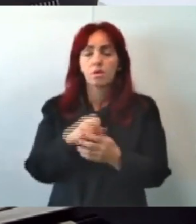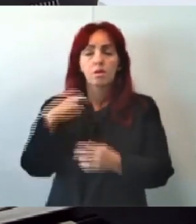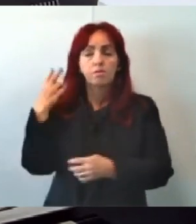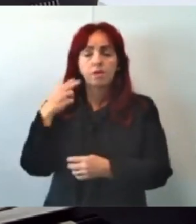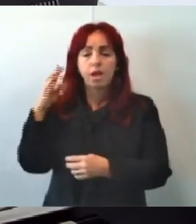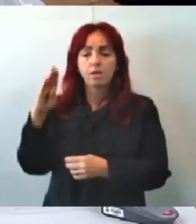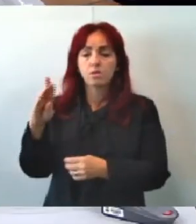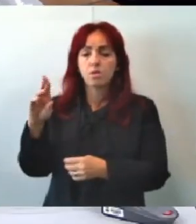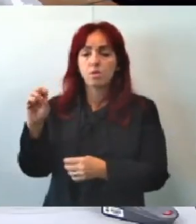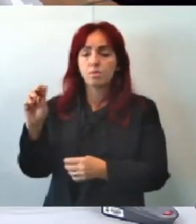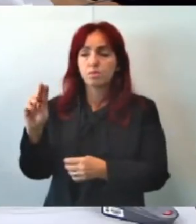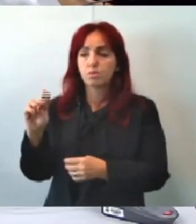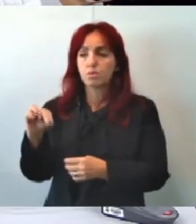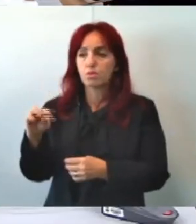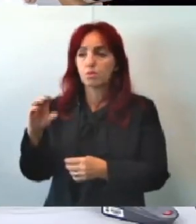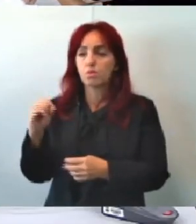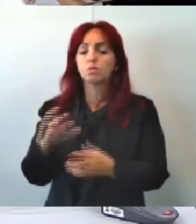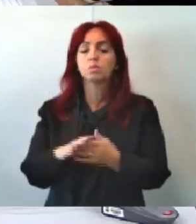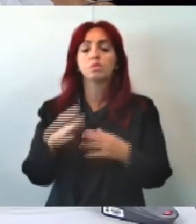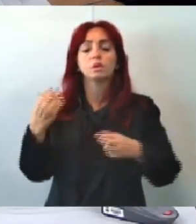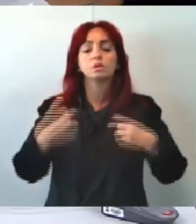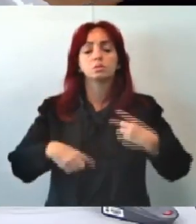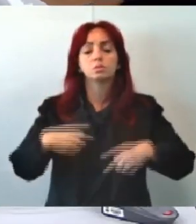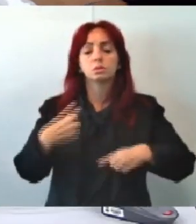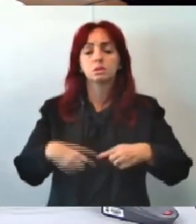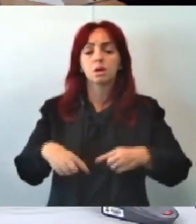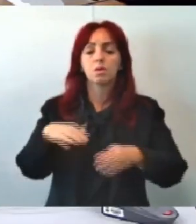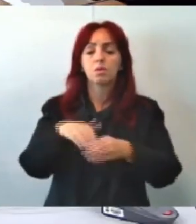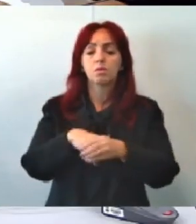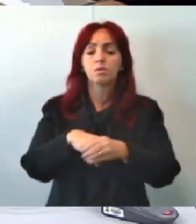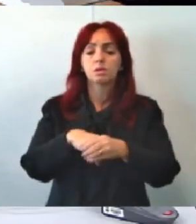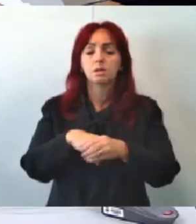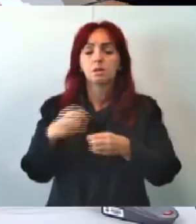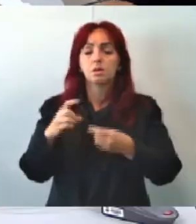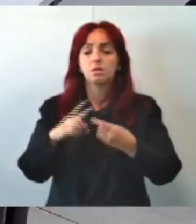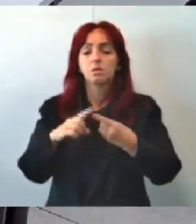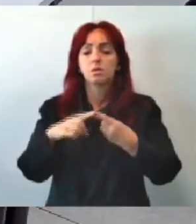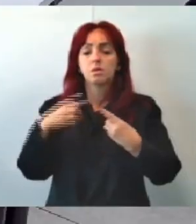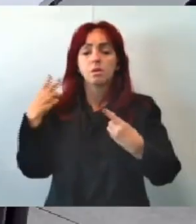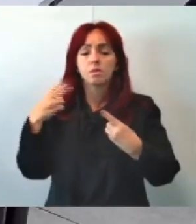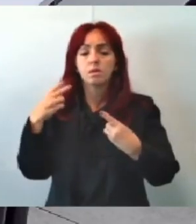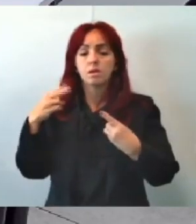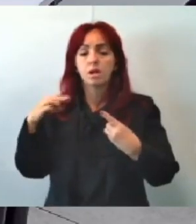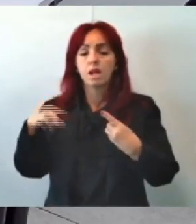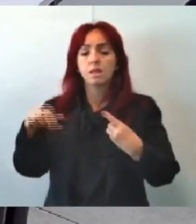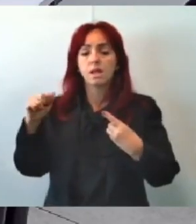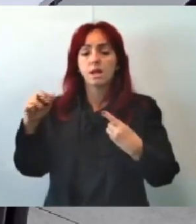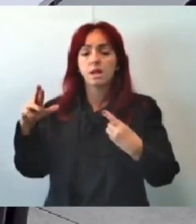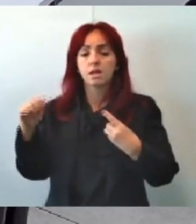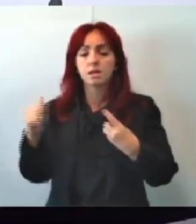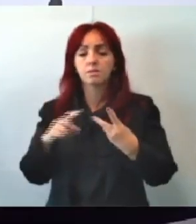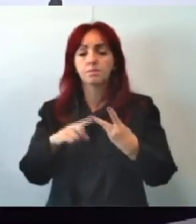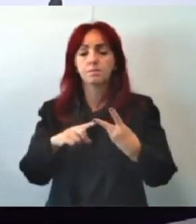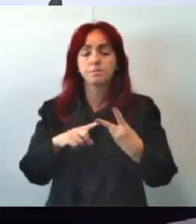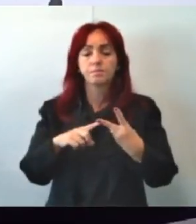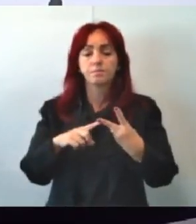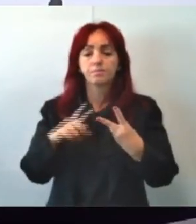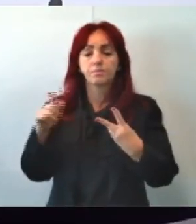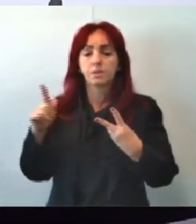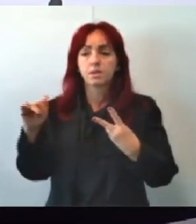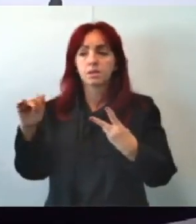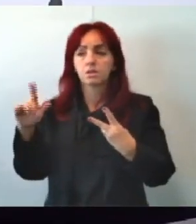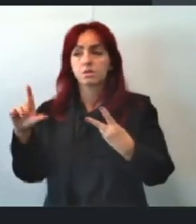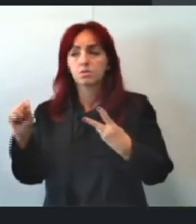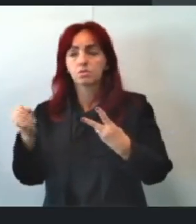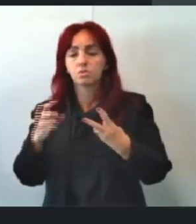Pedral Em discussão Em votação Como voto Vereadora Professora Nara De acordo Vereador Gilson Guimarães? De